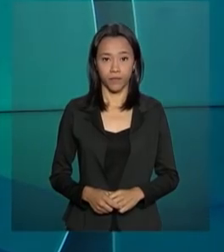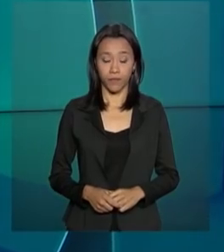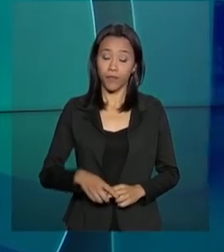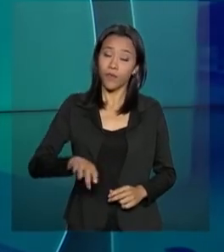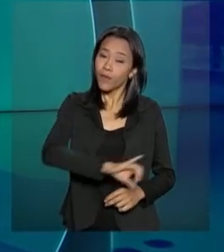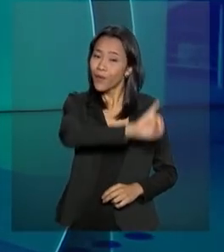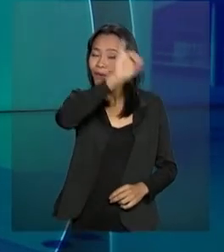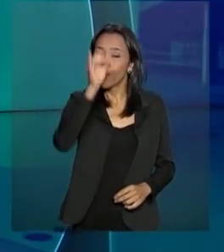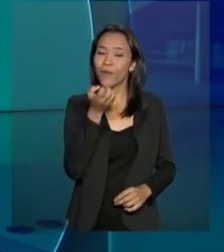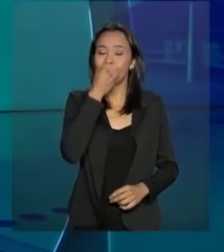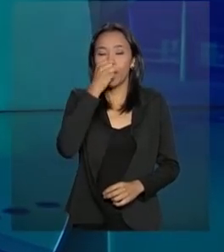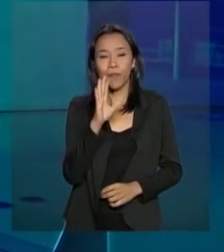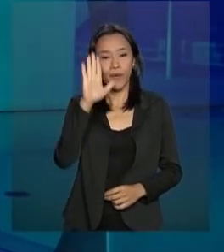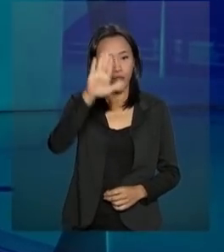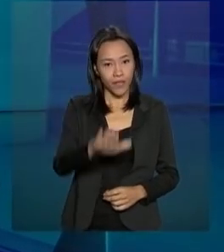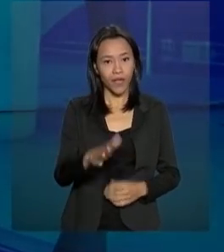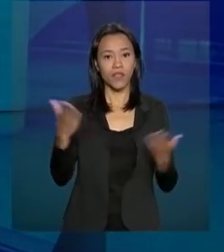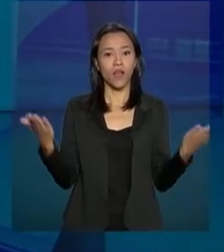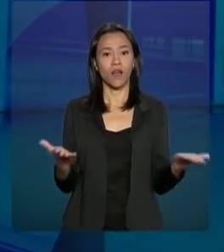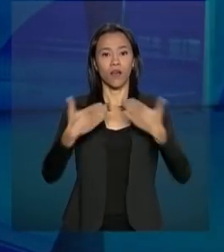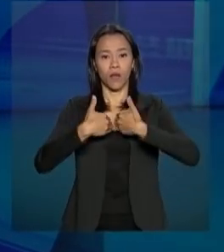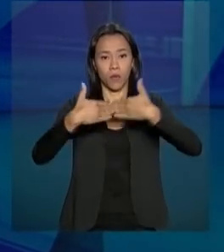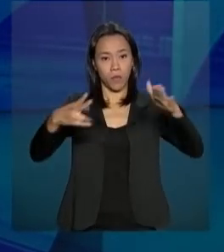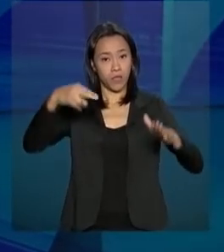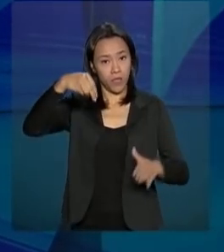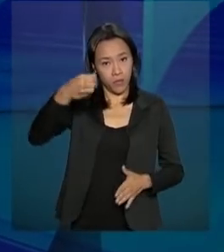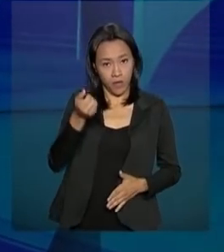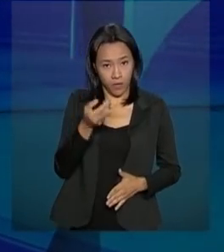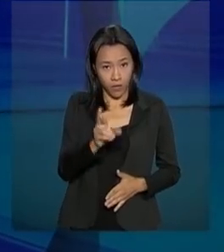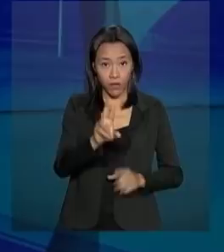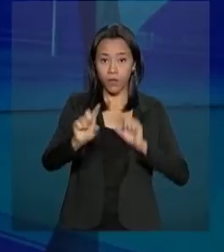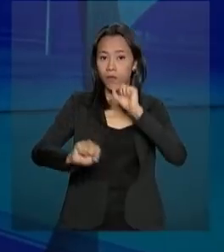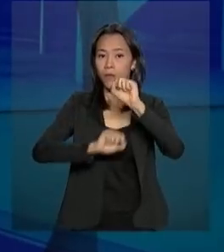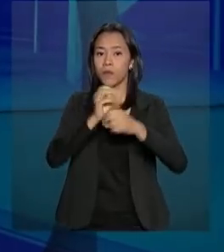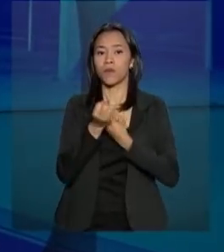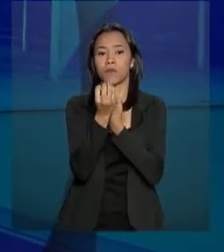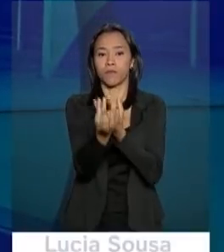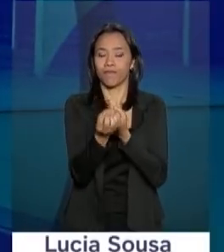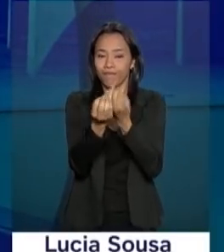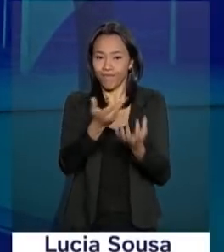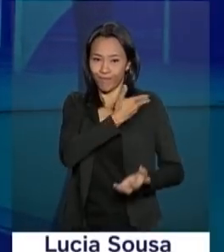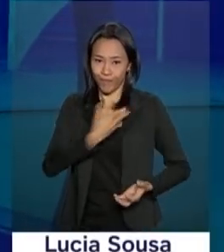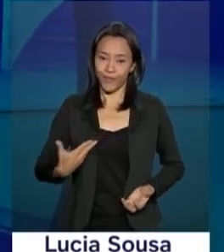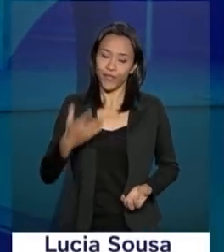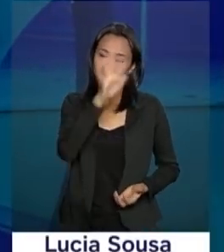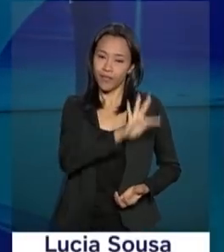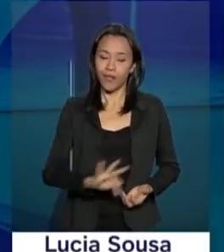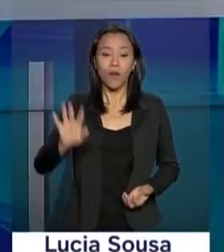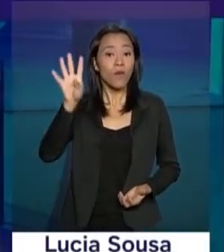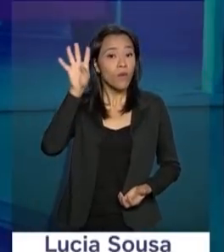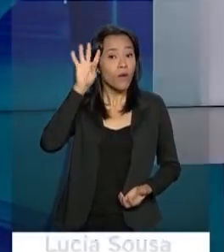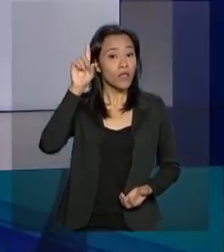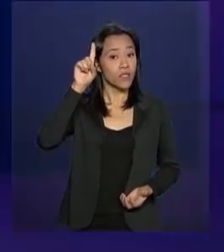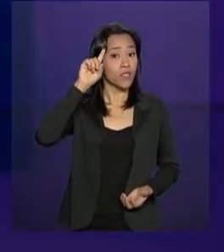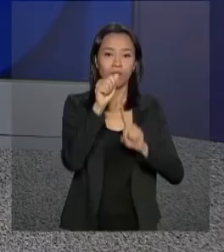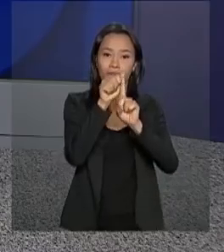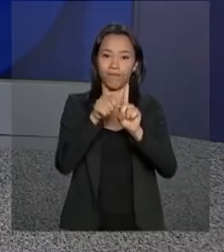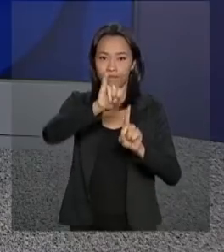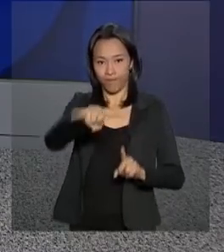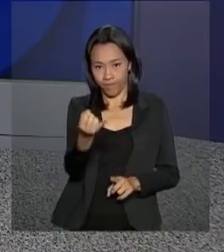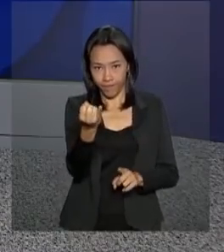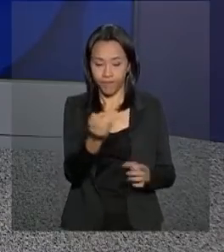Olá, boa tarde. Começa agora o repórter NBR com as notícias do governo federal desta quarta-feira, 2 de janeiro.